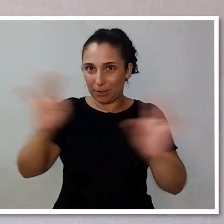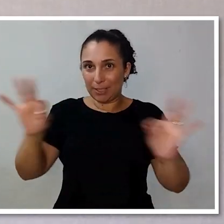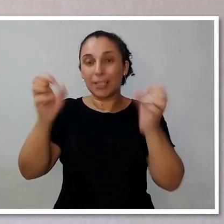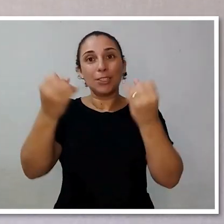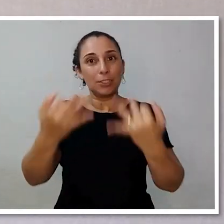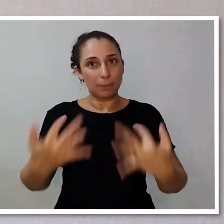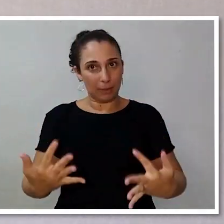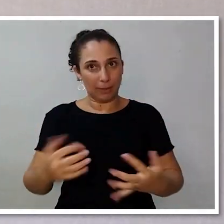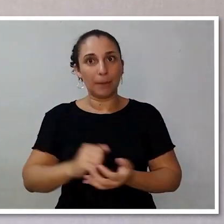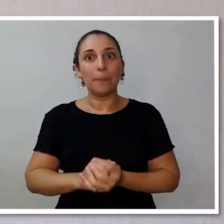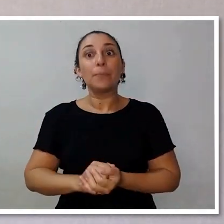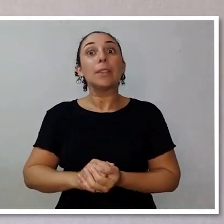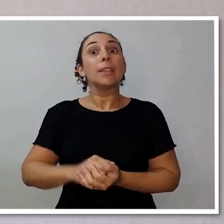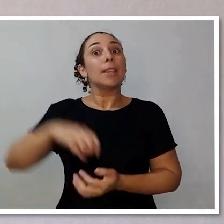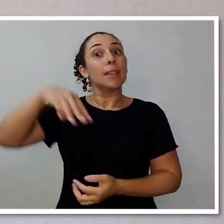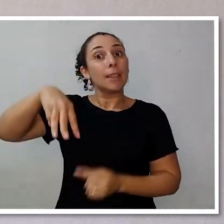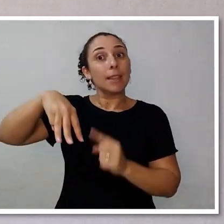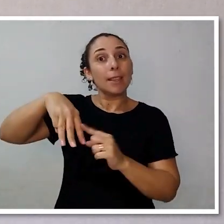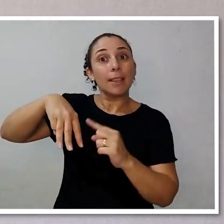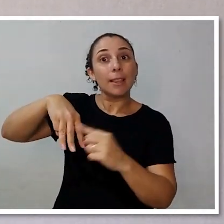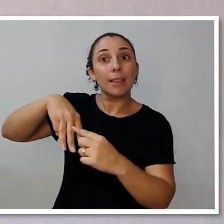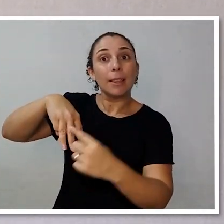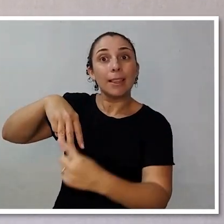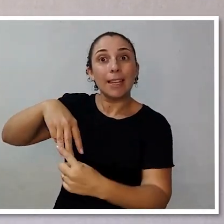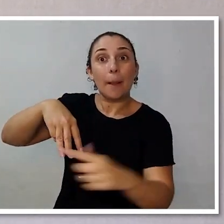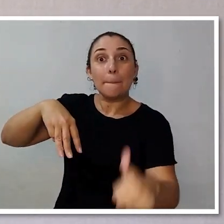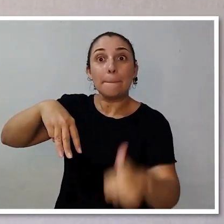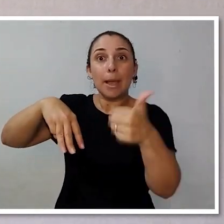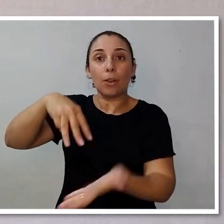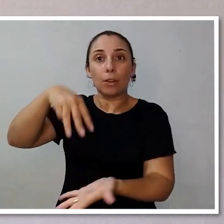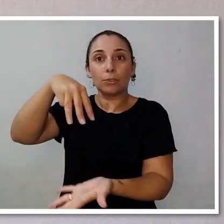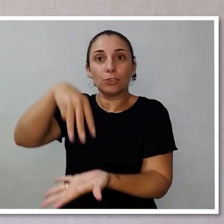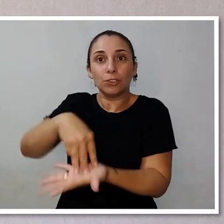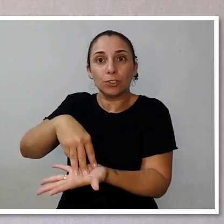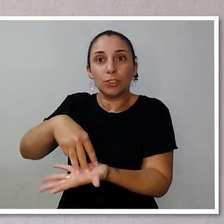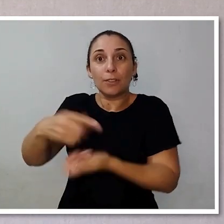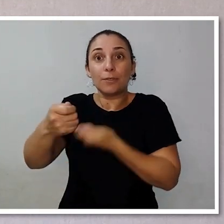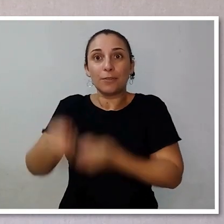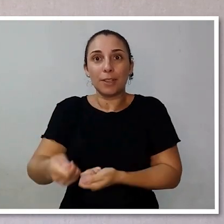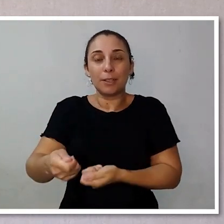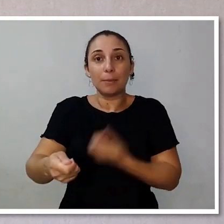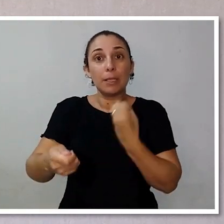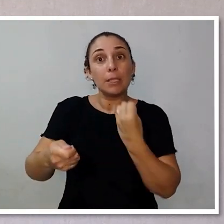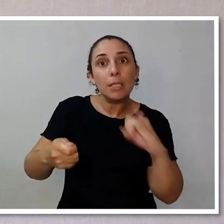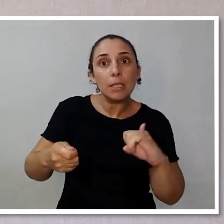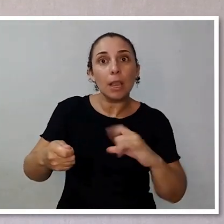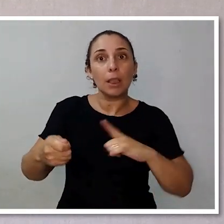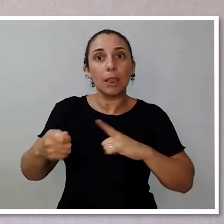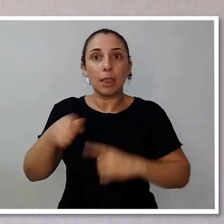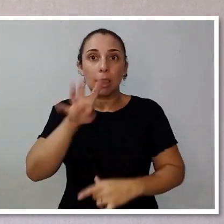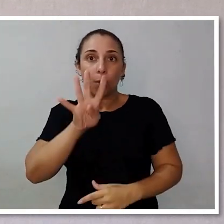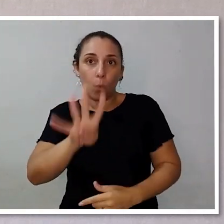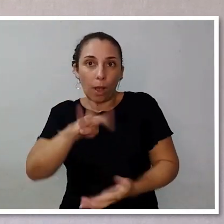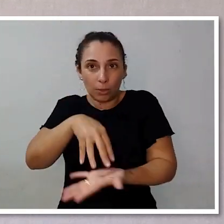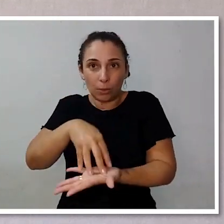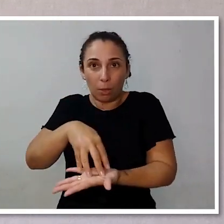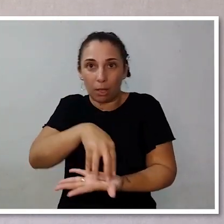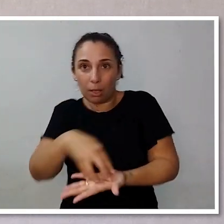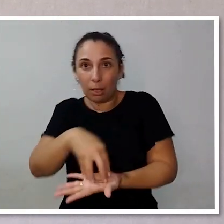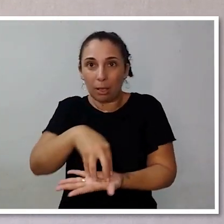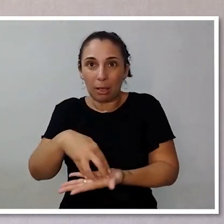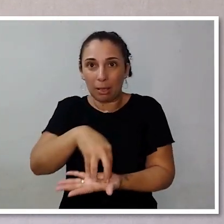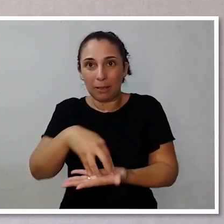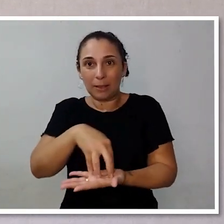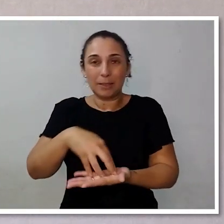resposta está na geometria. Na geometria espacial a gente aprende que três pontos vão estar sempre no mesmo plano. Agora, se você tem mais pontos,